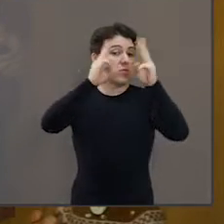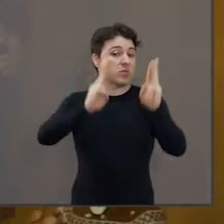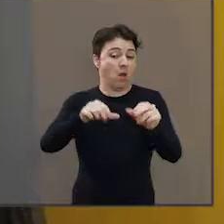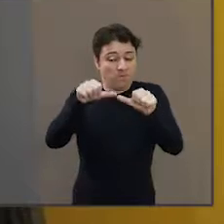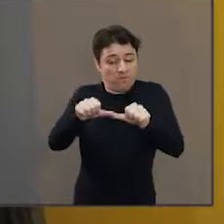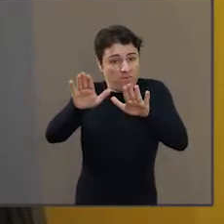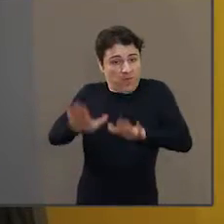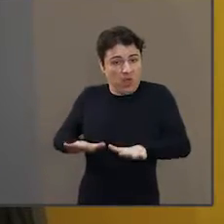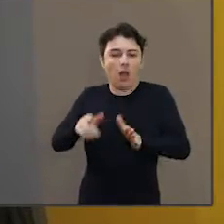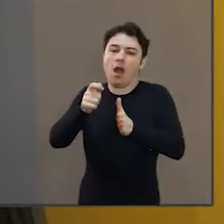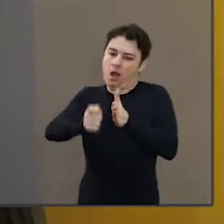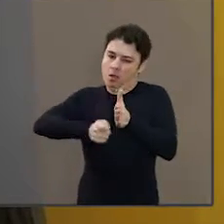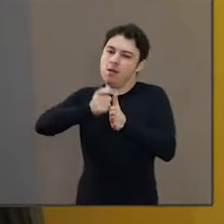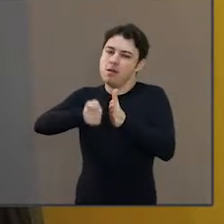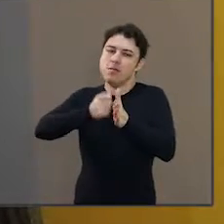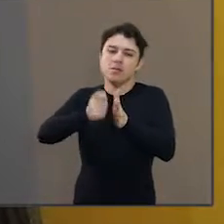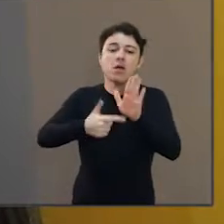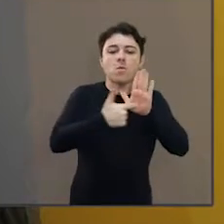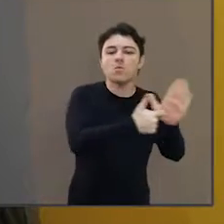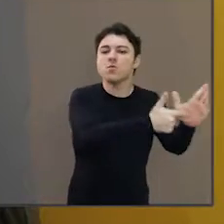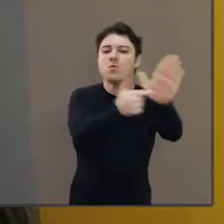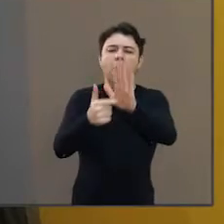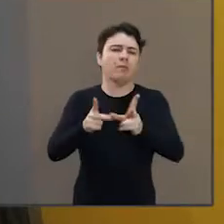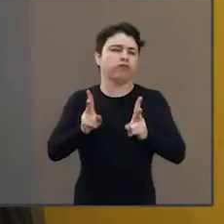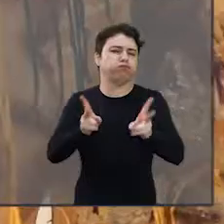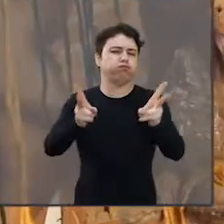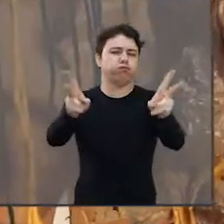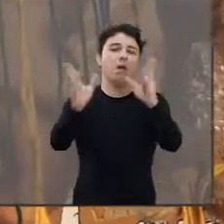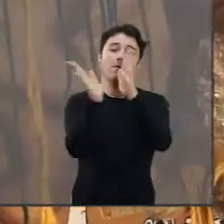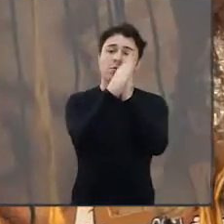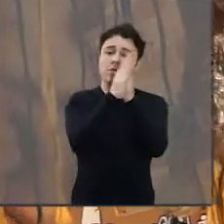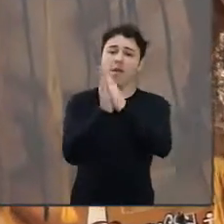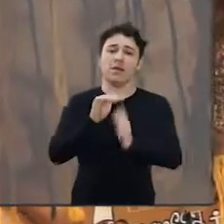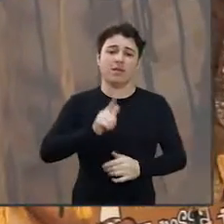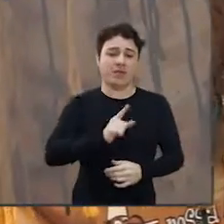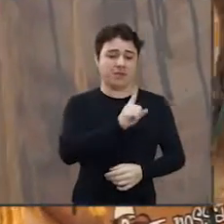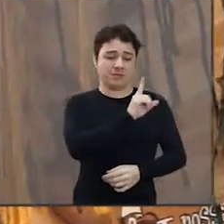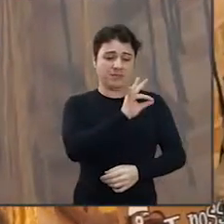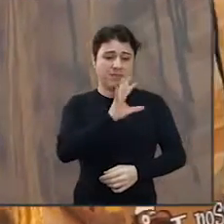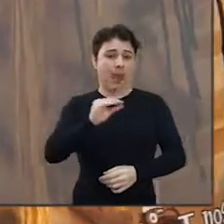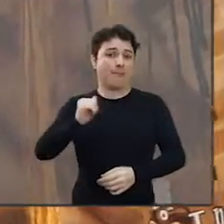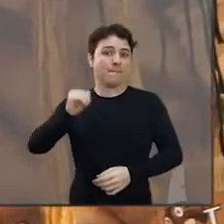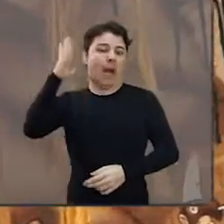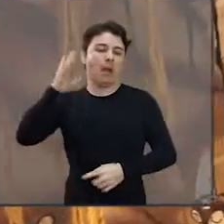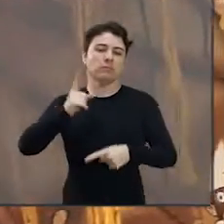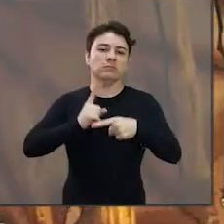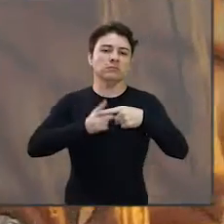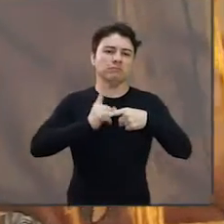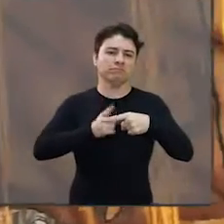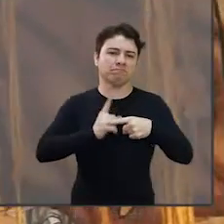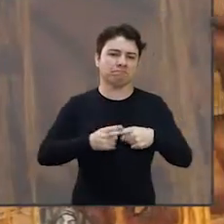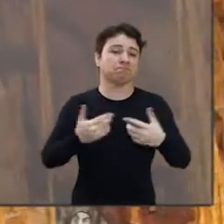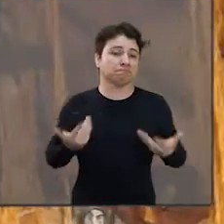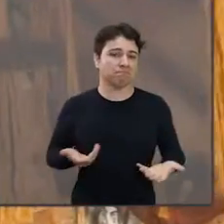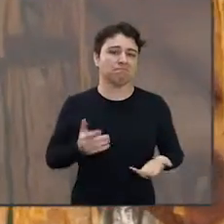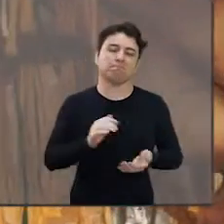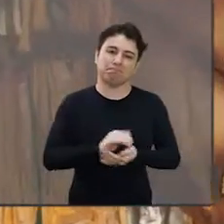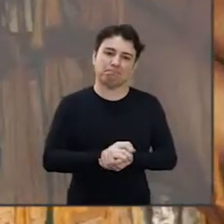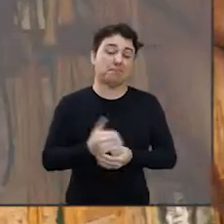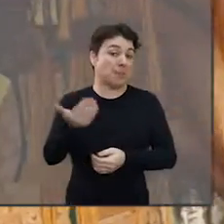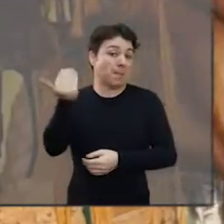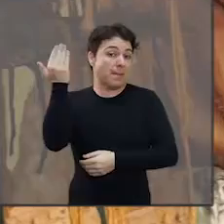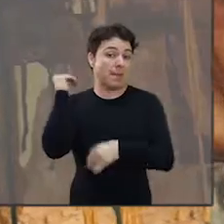dela, né? É um braço para a comunidade aqui da cidade. Aqui, a gente mantém a exposição permanente, mais de 100